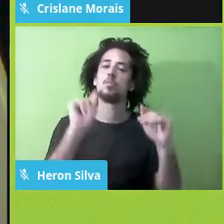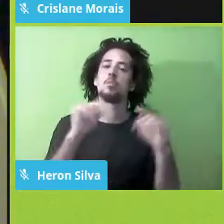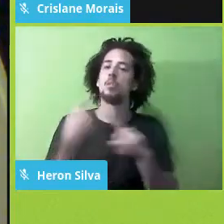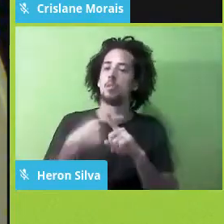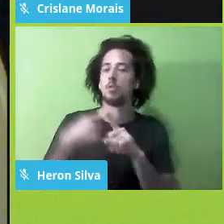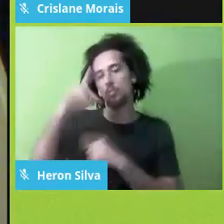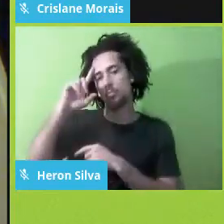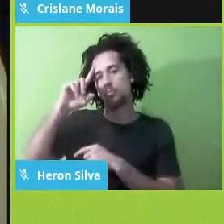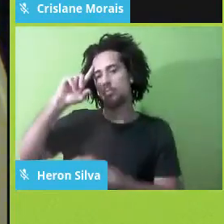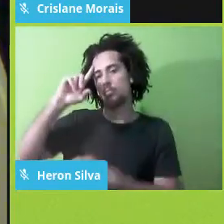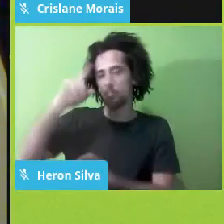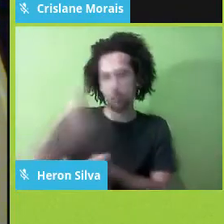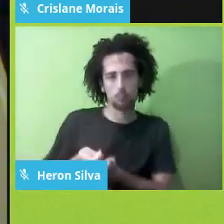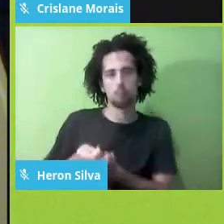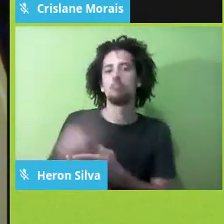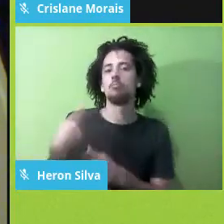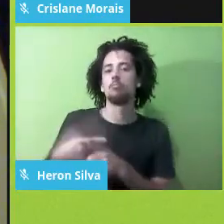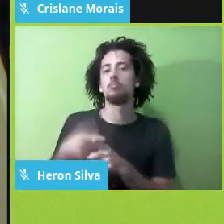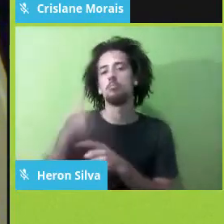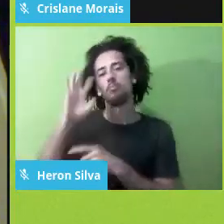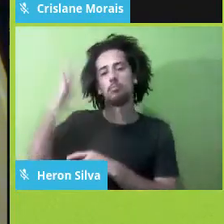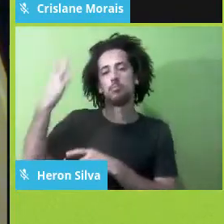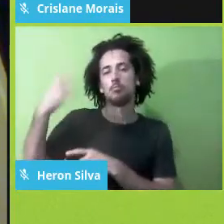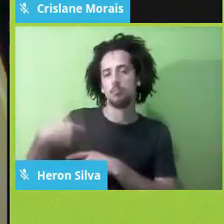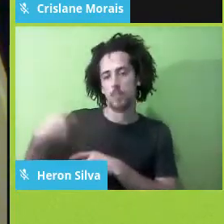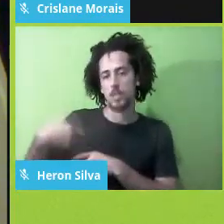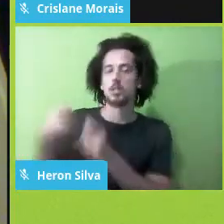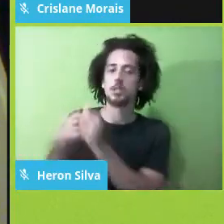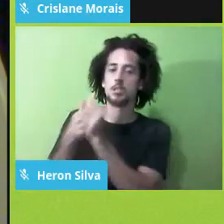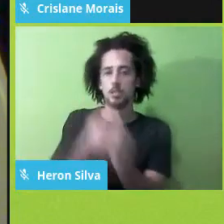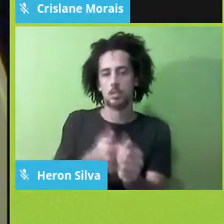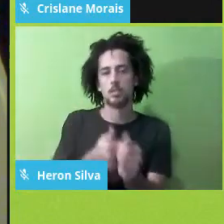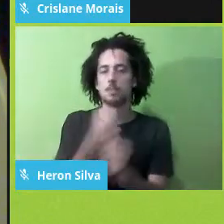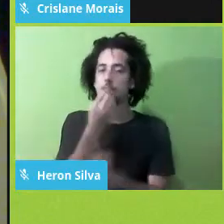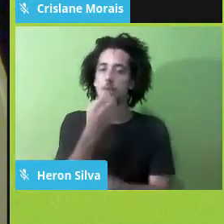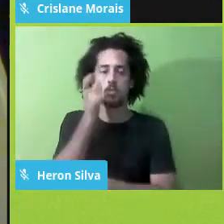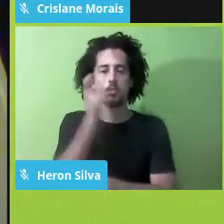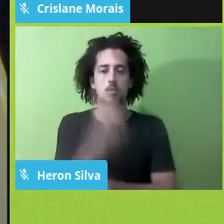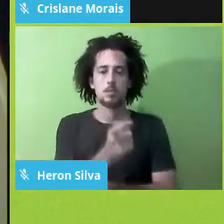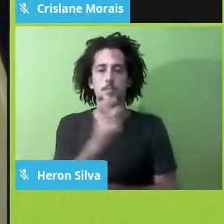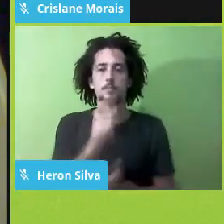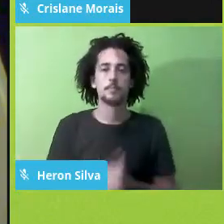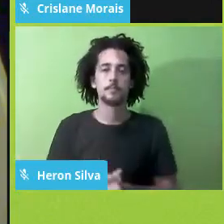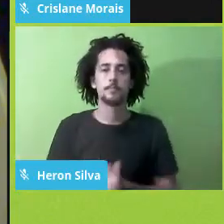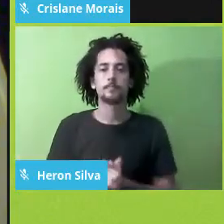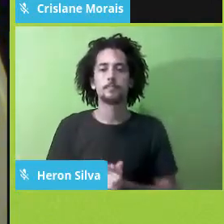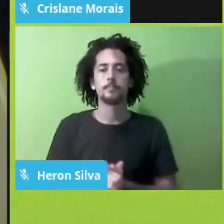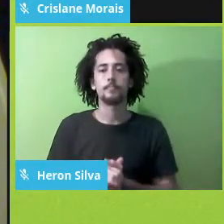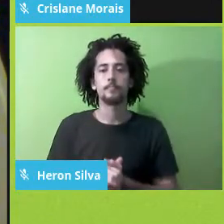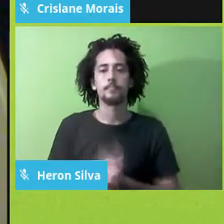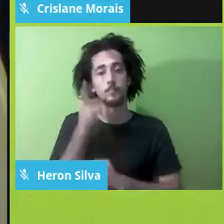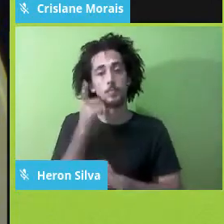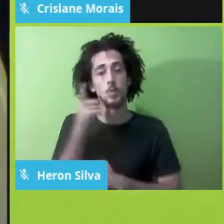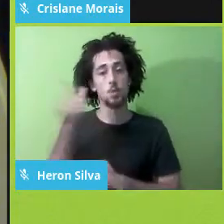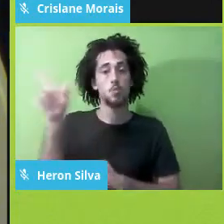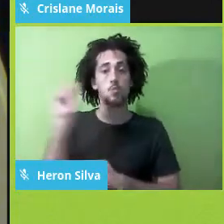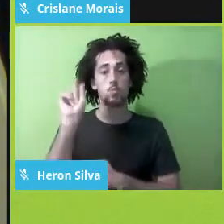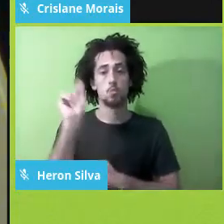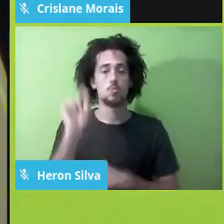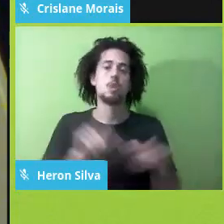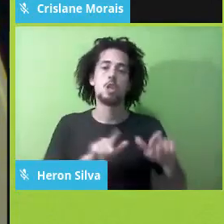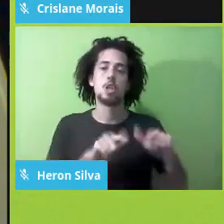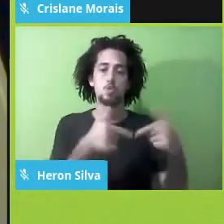é também outra decisão muito interessante. A outra luta foi,